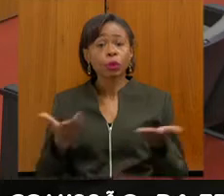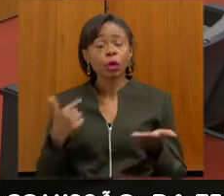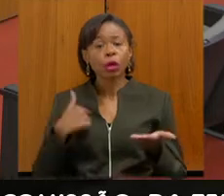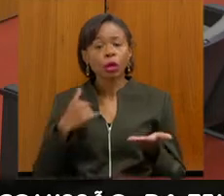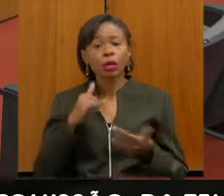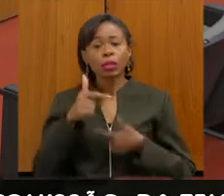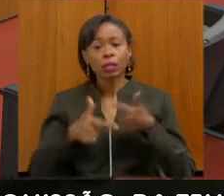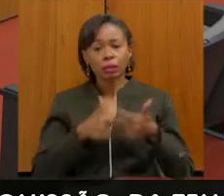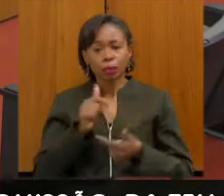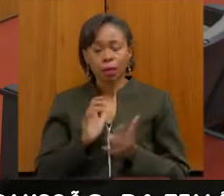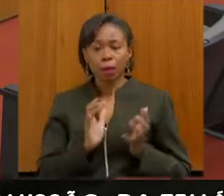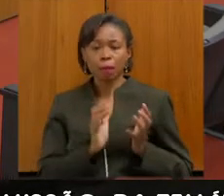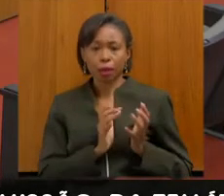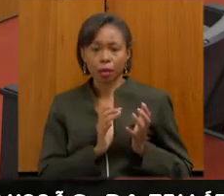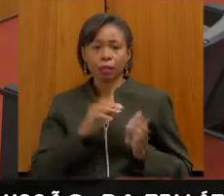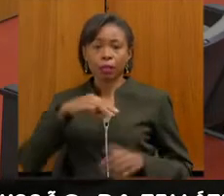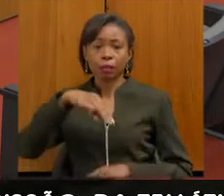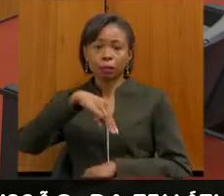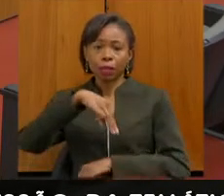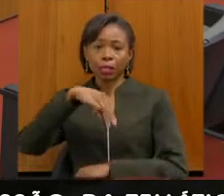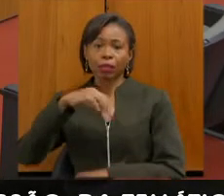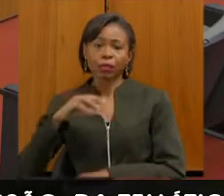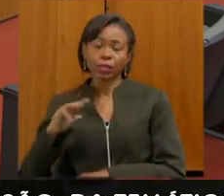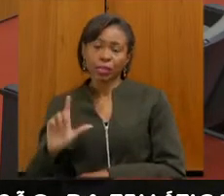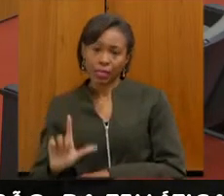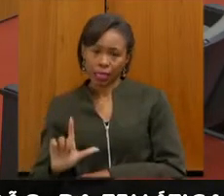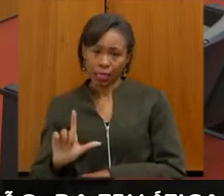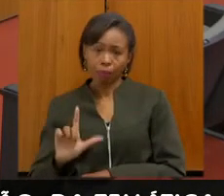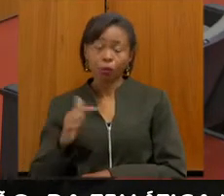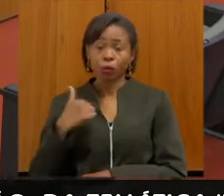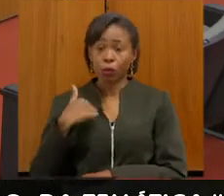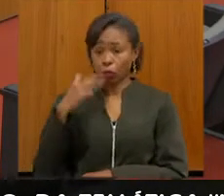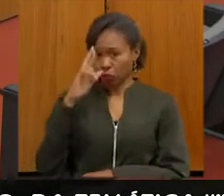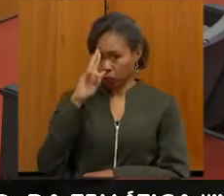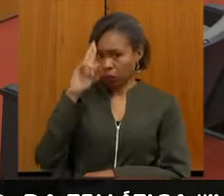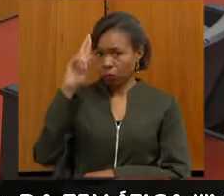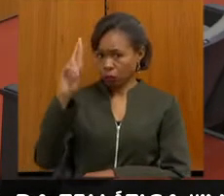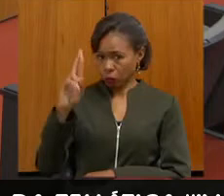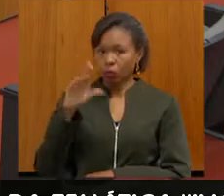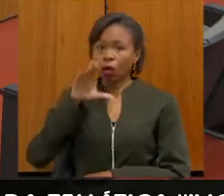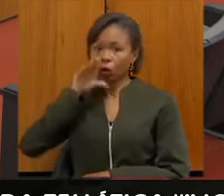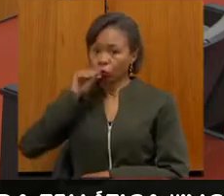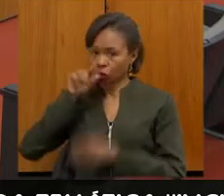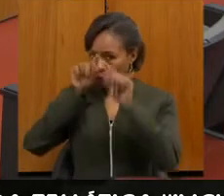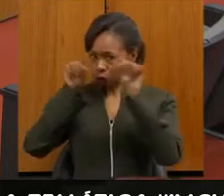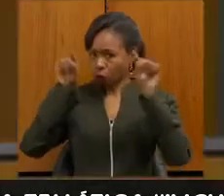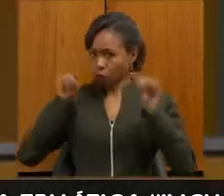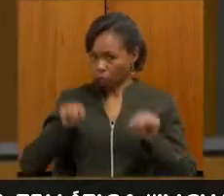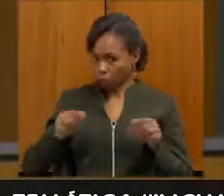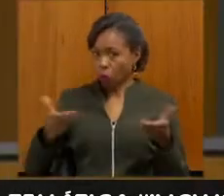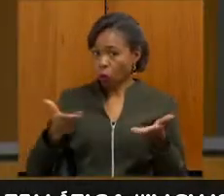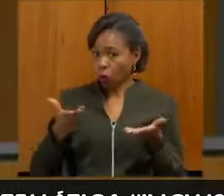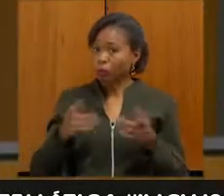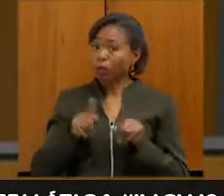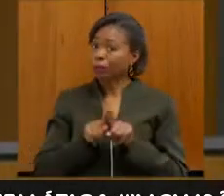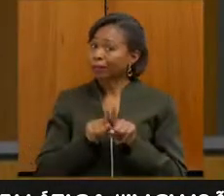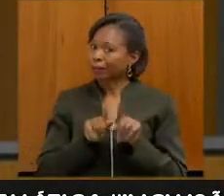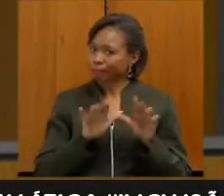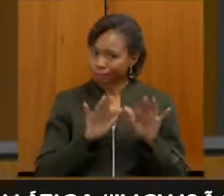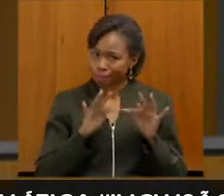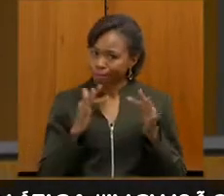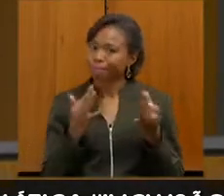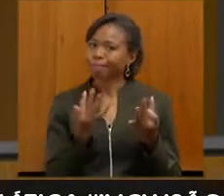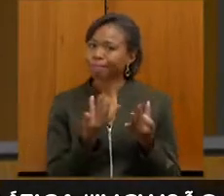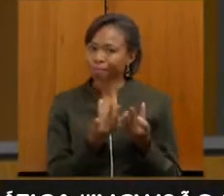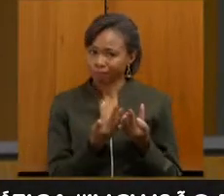Matheus Leme, como diretora, estou aqui hoje não só como funcionária, mas também como família, familiar de